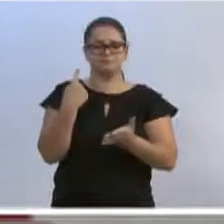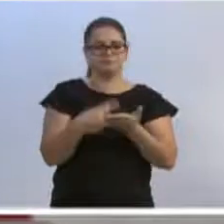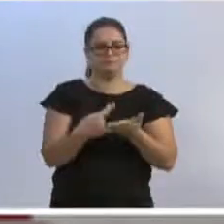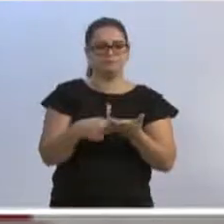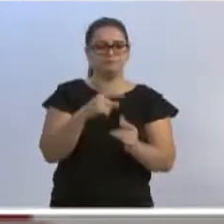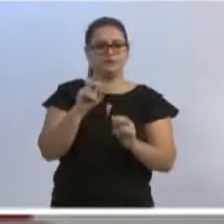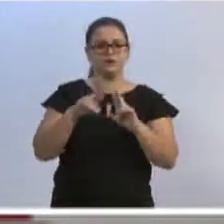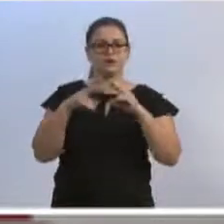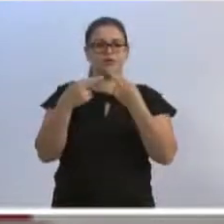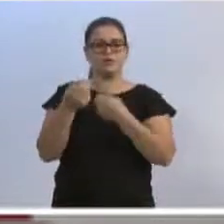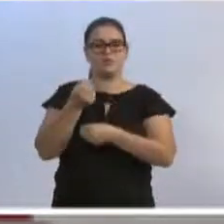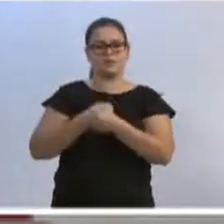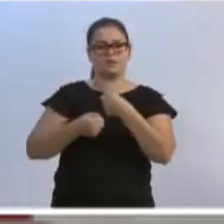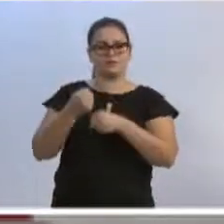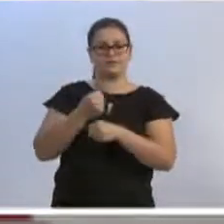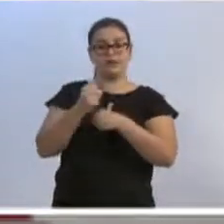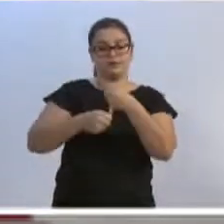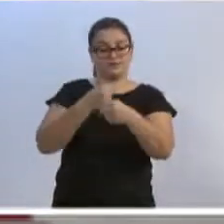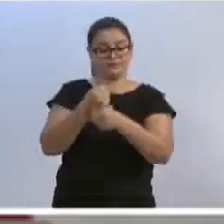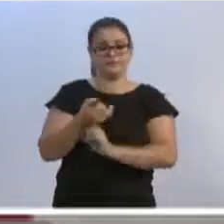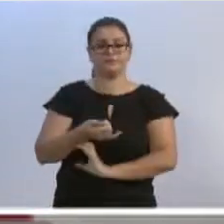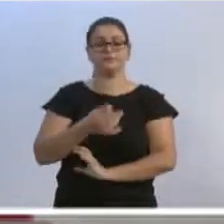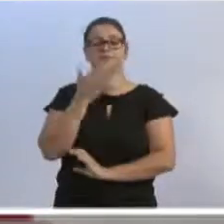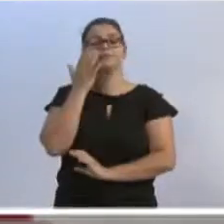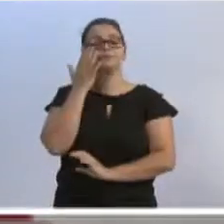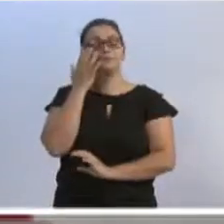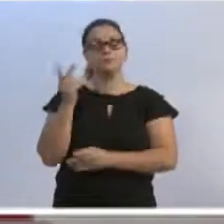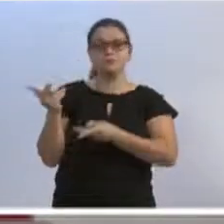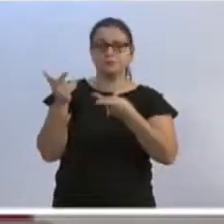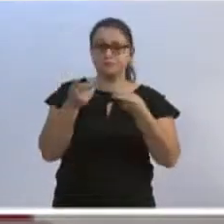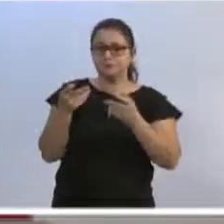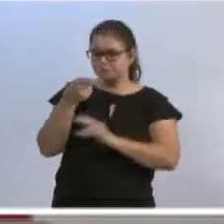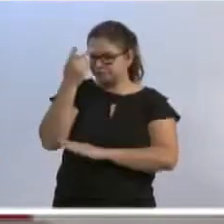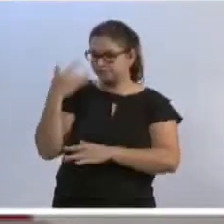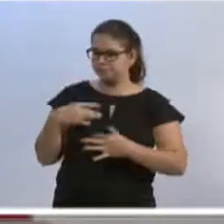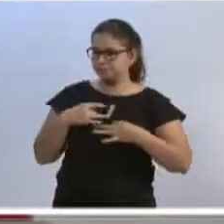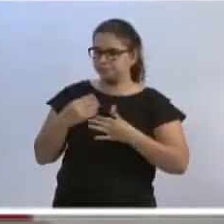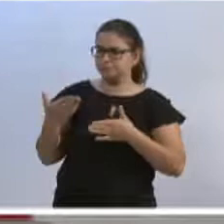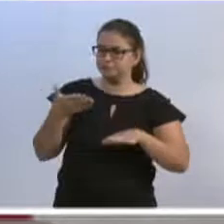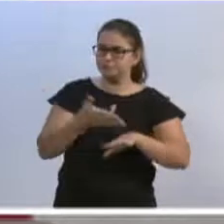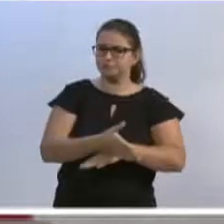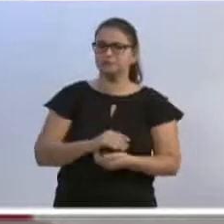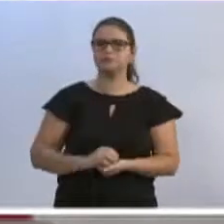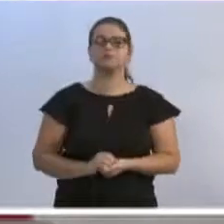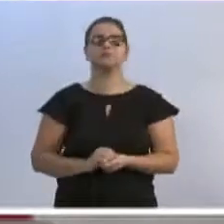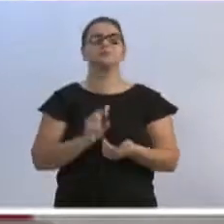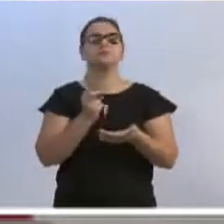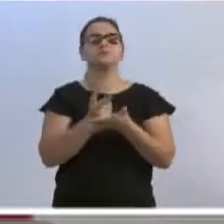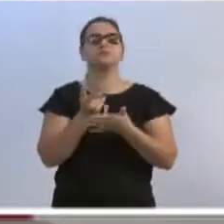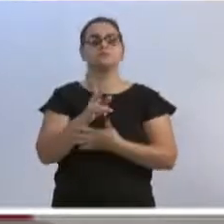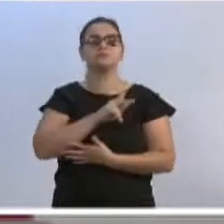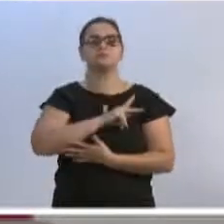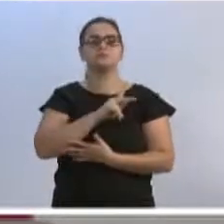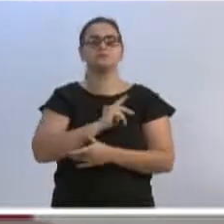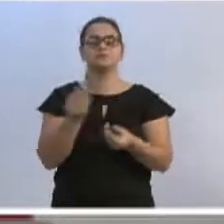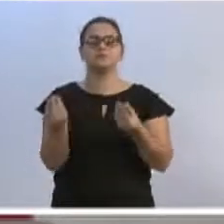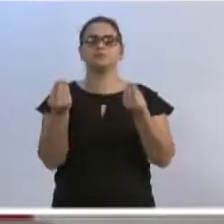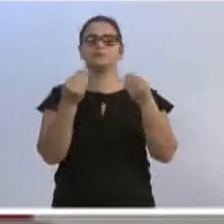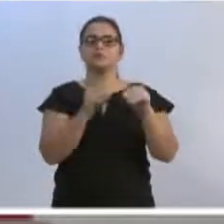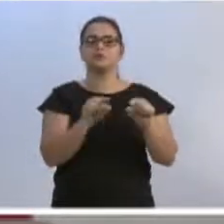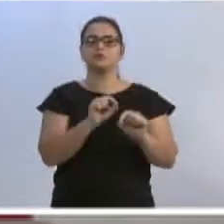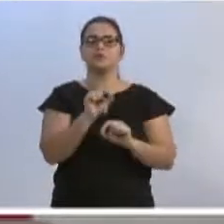para a semana que vem. Se algum vereador quiser participar aí junto também, é bem-vindo, para fortalecer. Dando sequência, presidente, se puder colocar